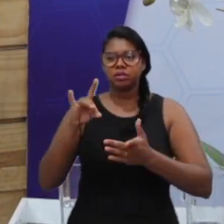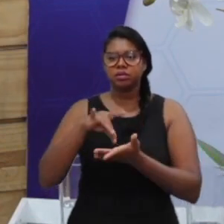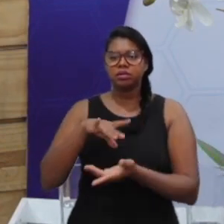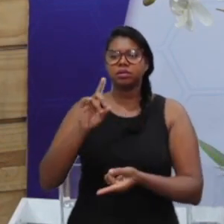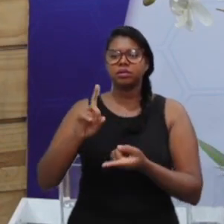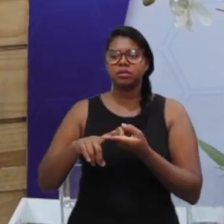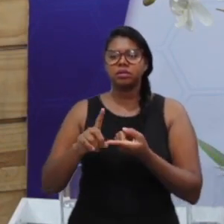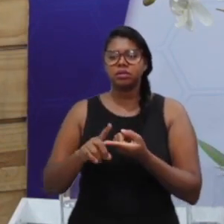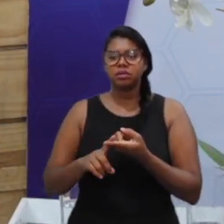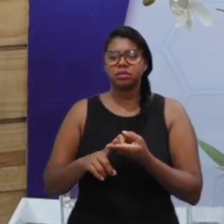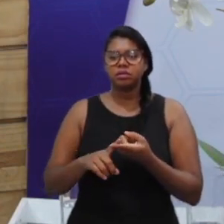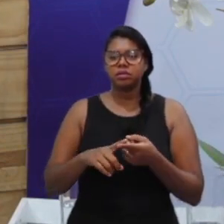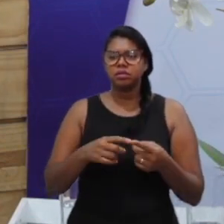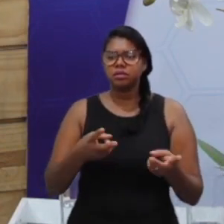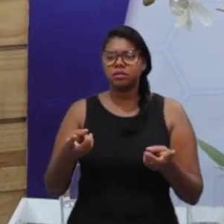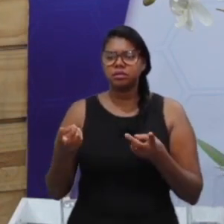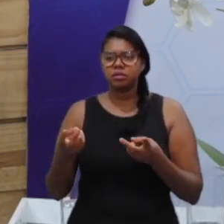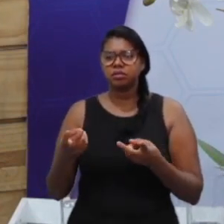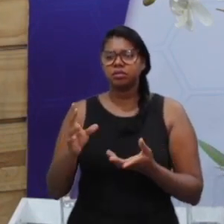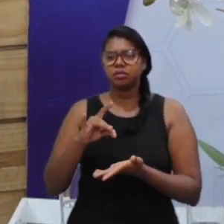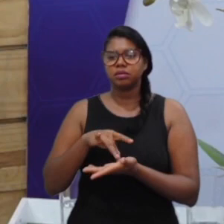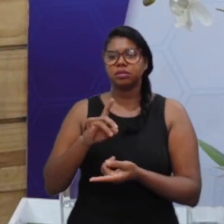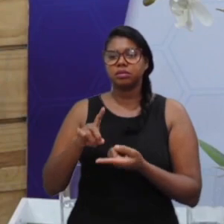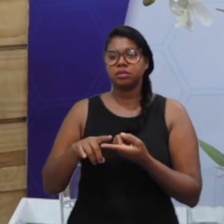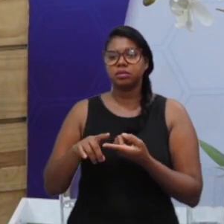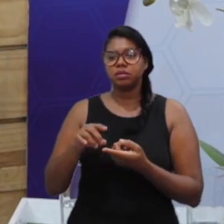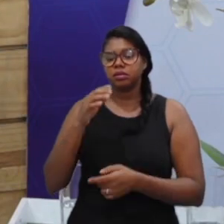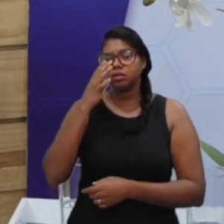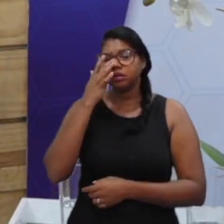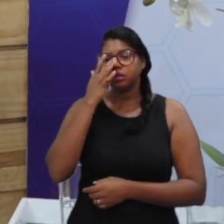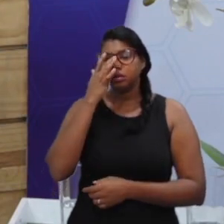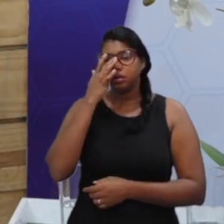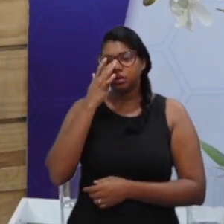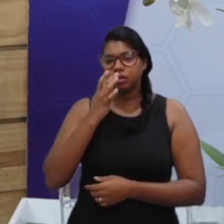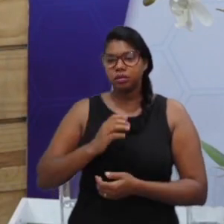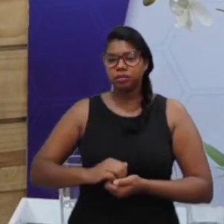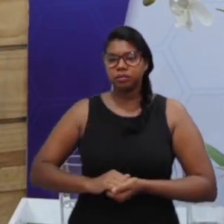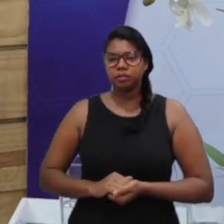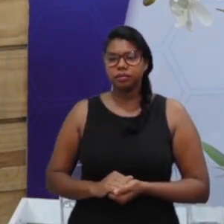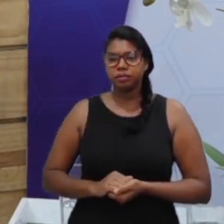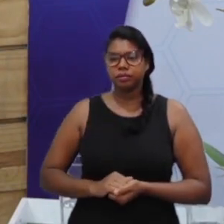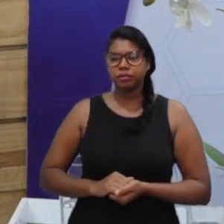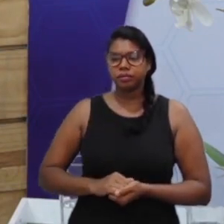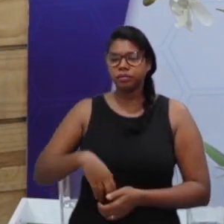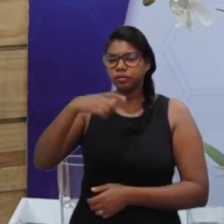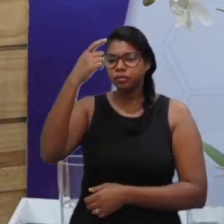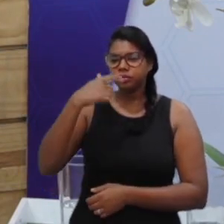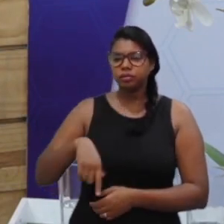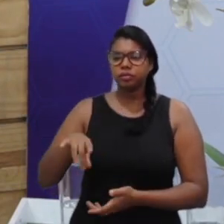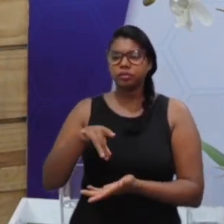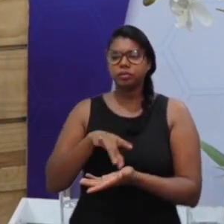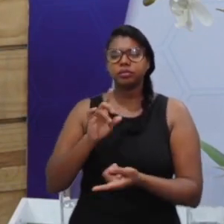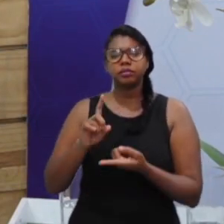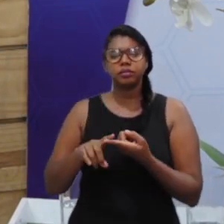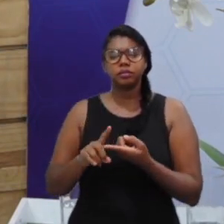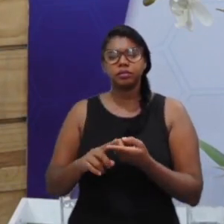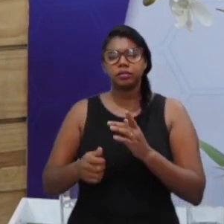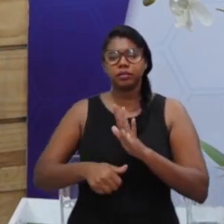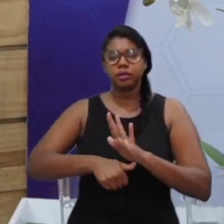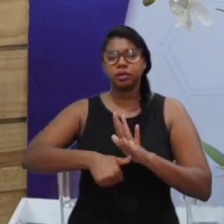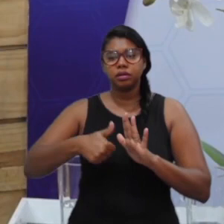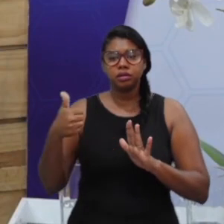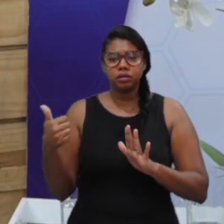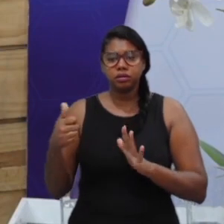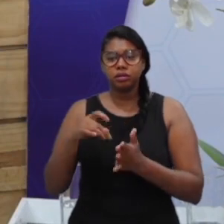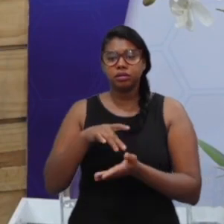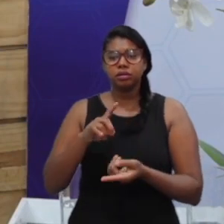achismo ou de impressões pessoais. Então, o primeiro passo